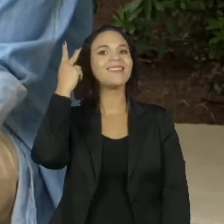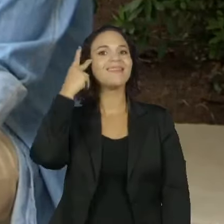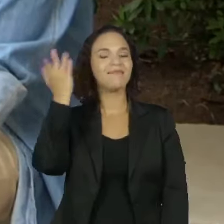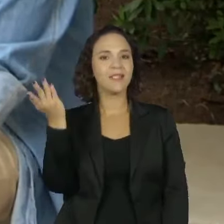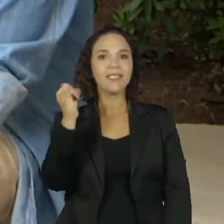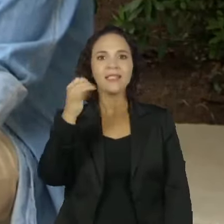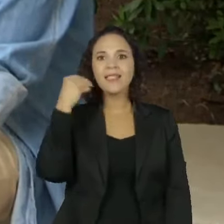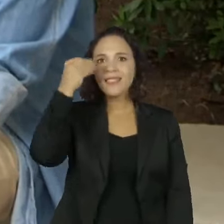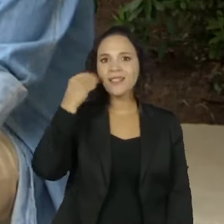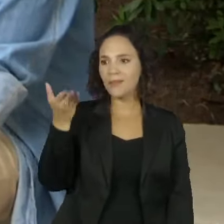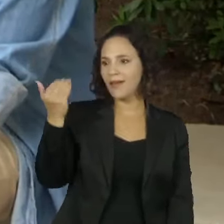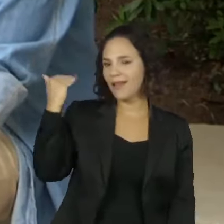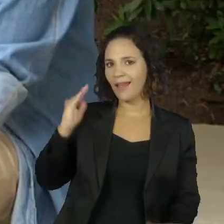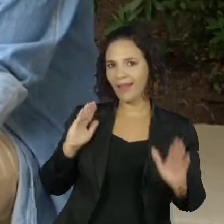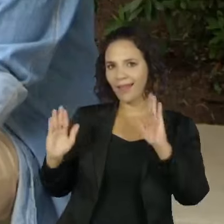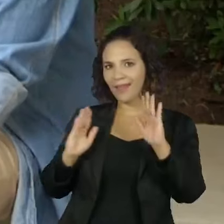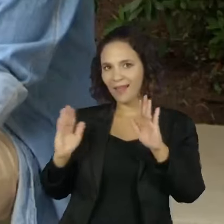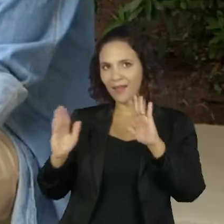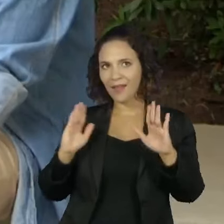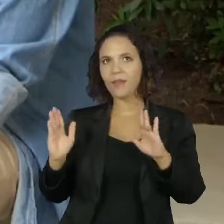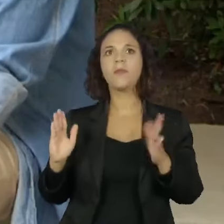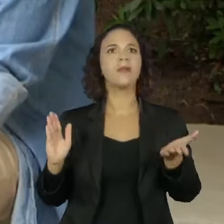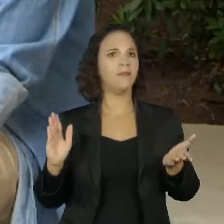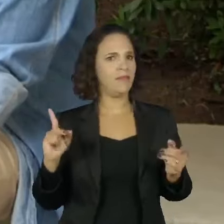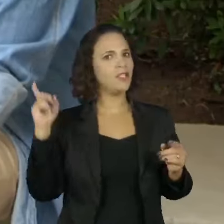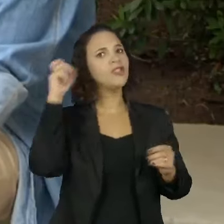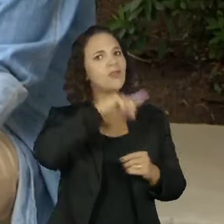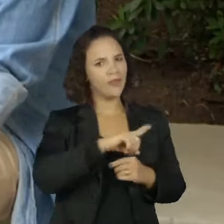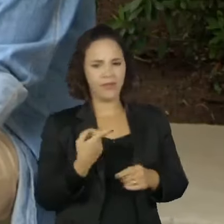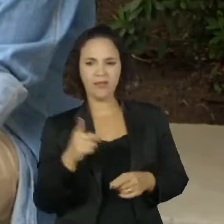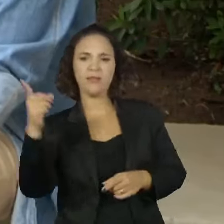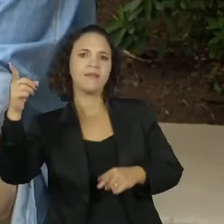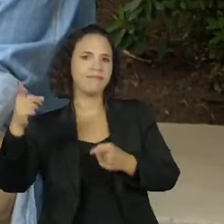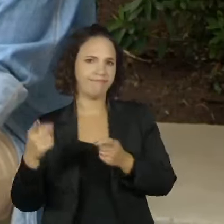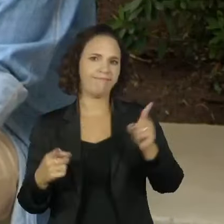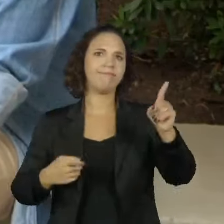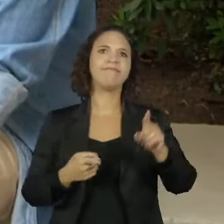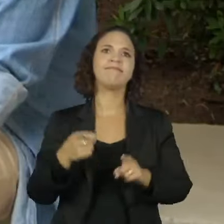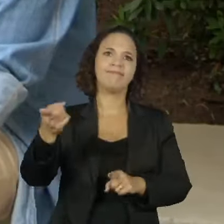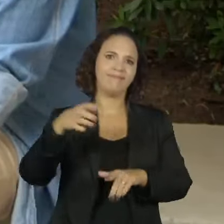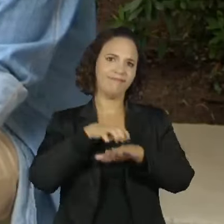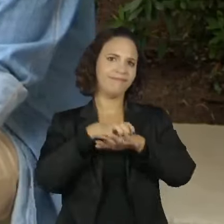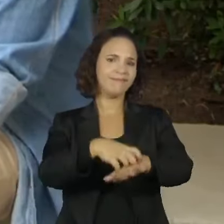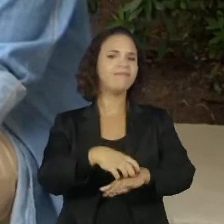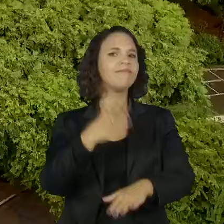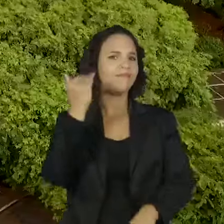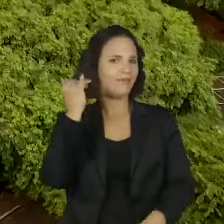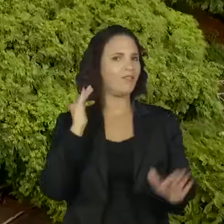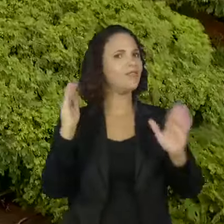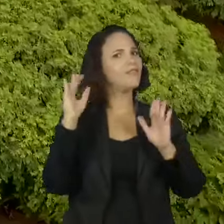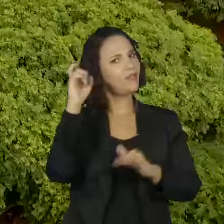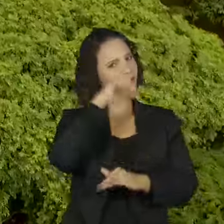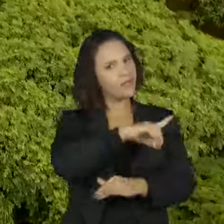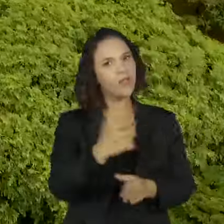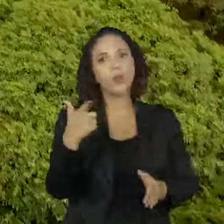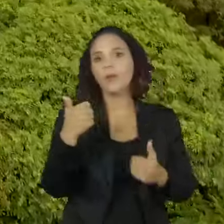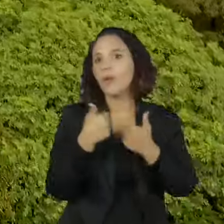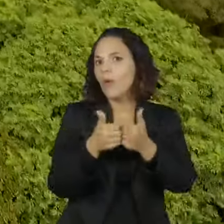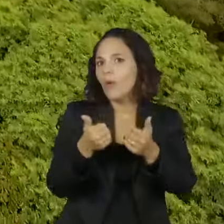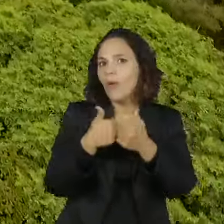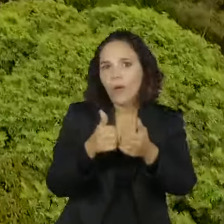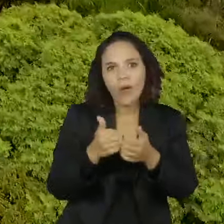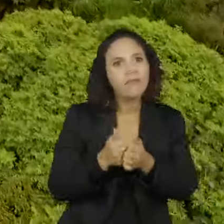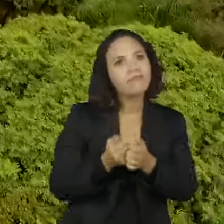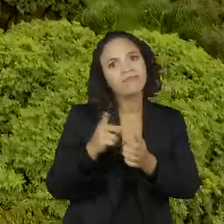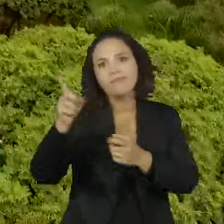Para quem viveu naquela época, que a gente era difícil você andar de transporte público naquela época. Você não tinha ônibus para